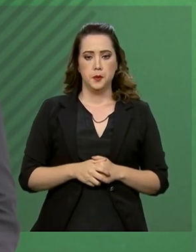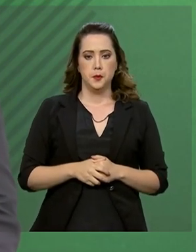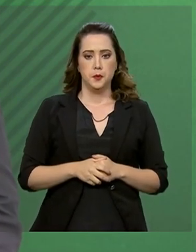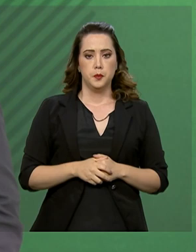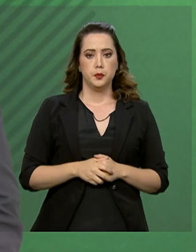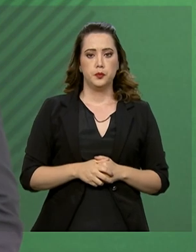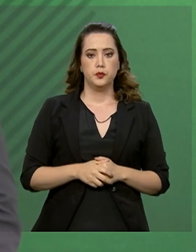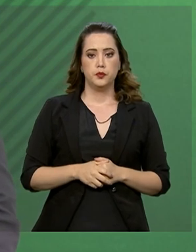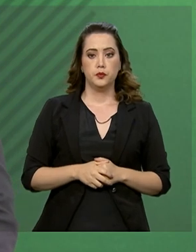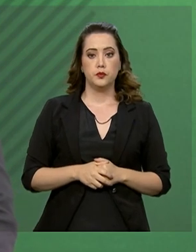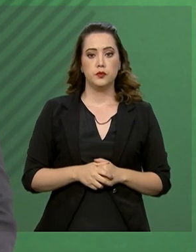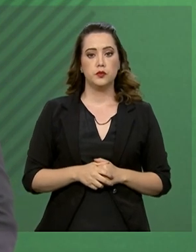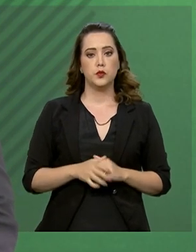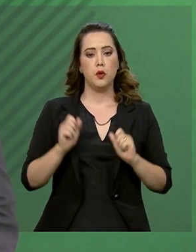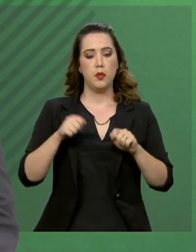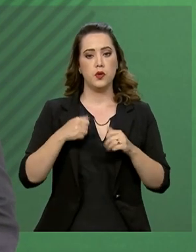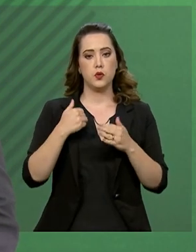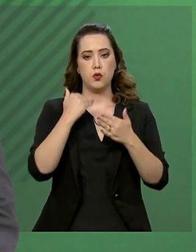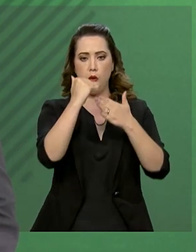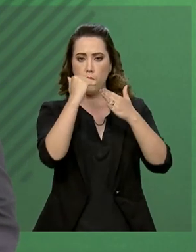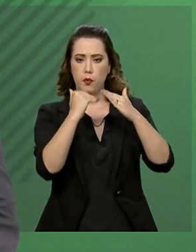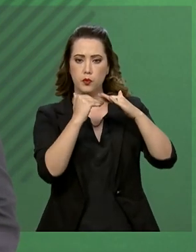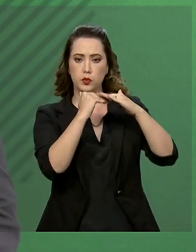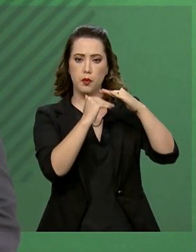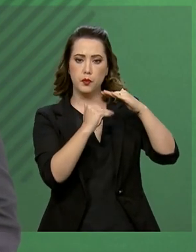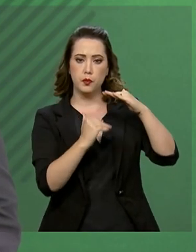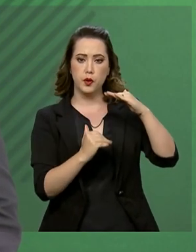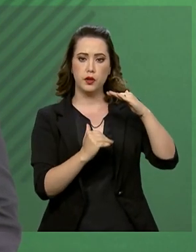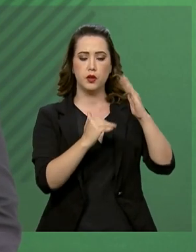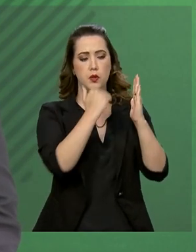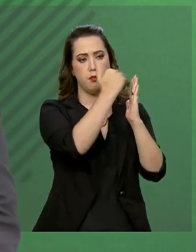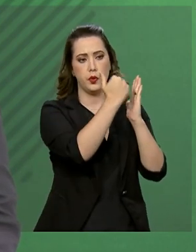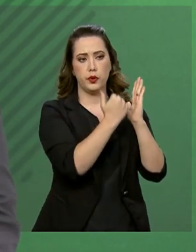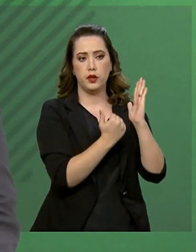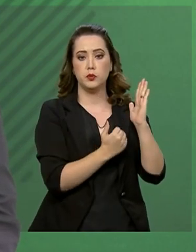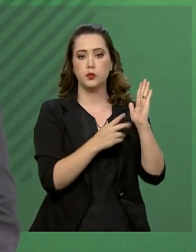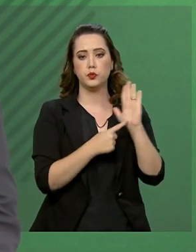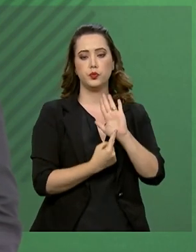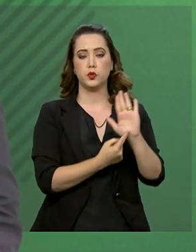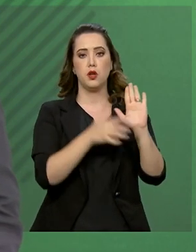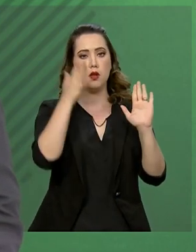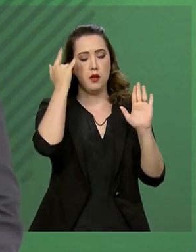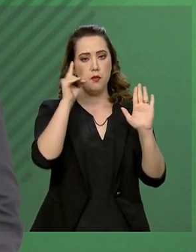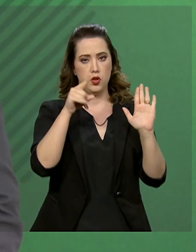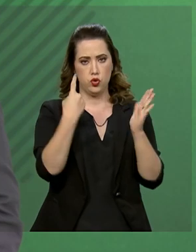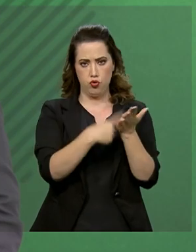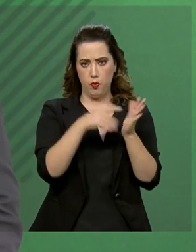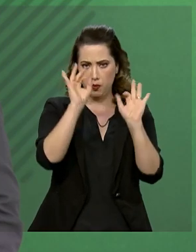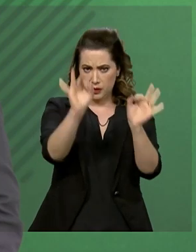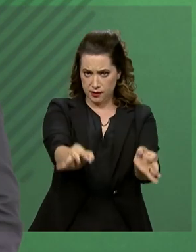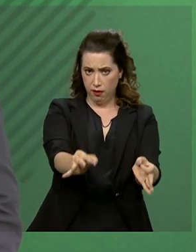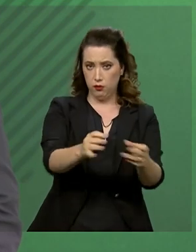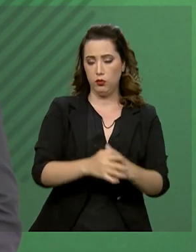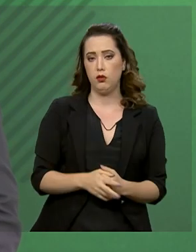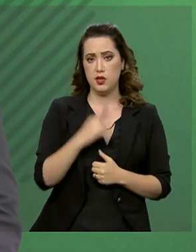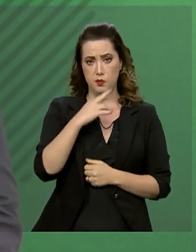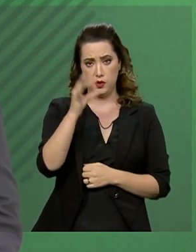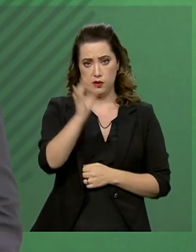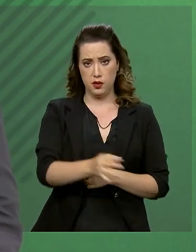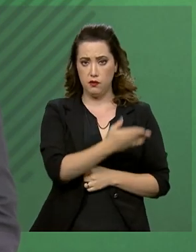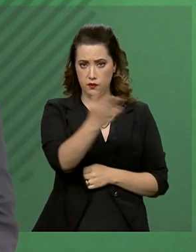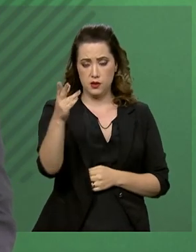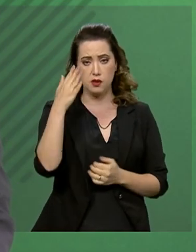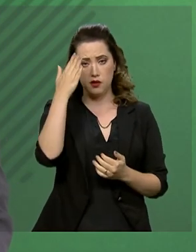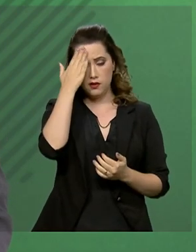Eu posso até avançar o programa, se for de interesse de vocês, e amanhã a gente confirma. Está bem assim? Vocês